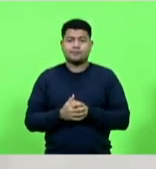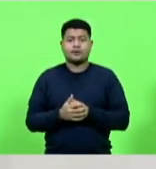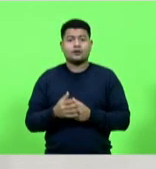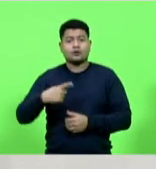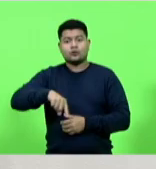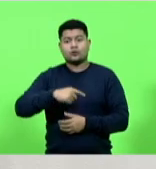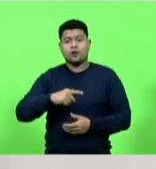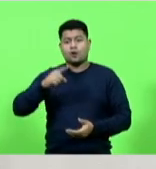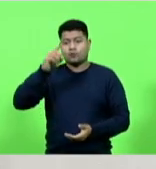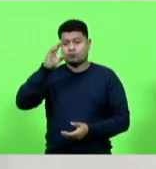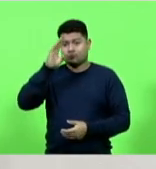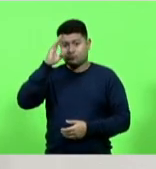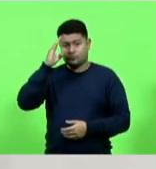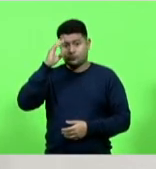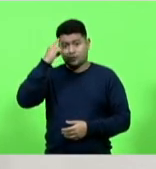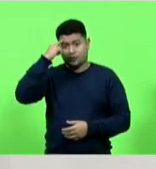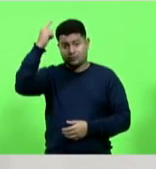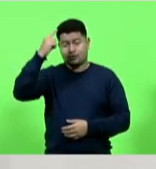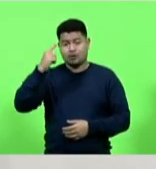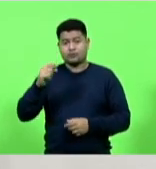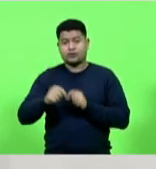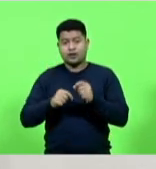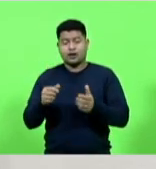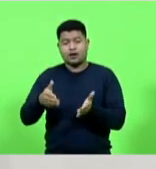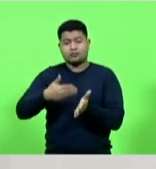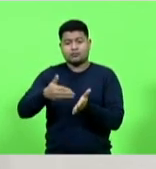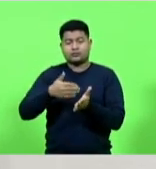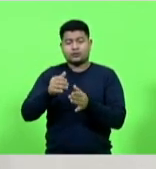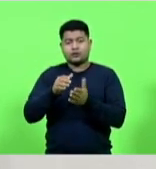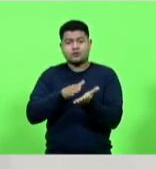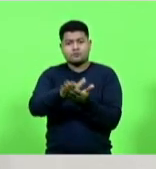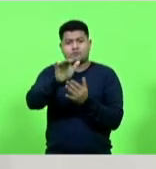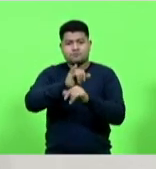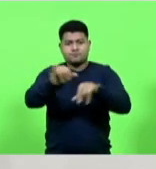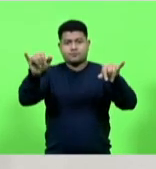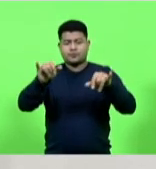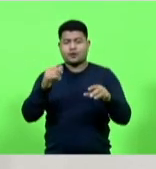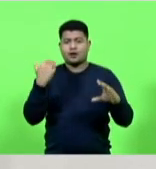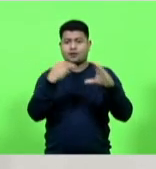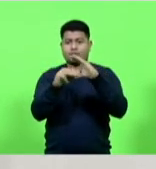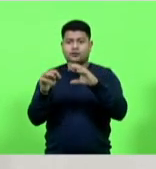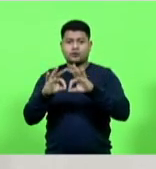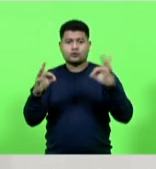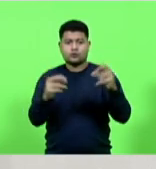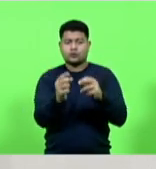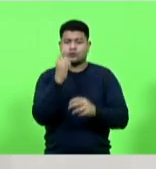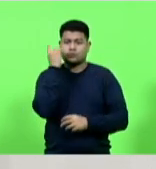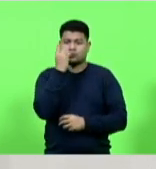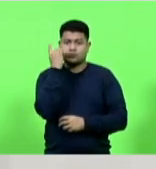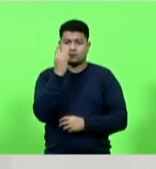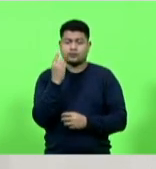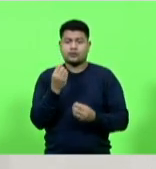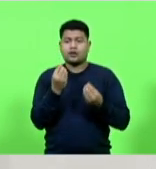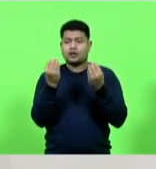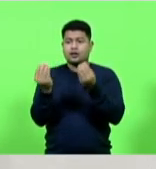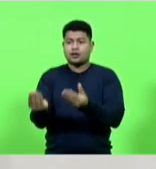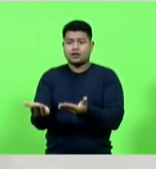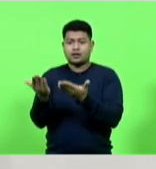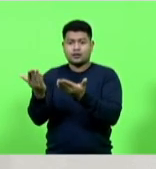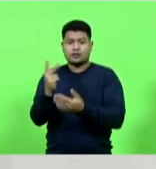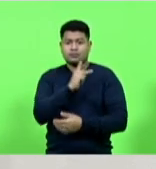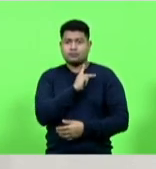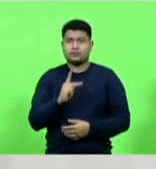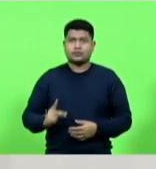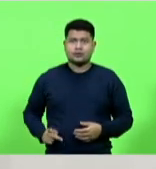com a publicação de um livro histórico que foi enviado aos gabinetes de todos os deputados e entregue em mãos ao presidente